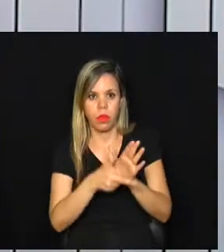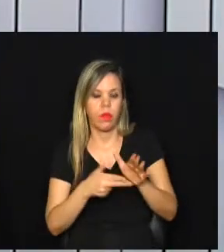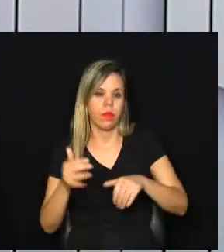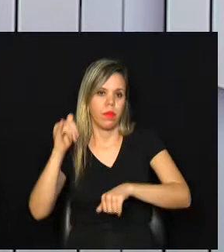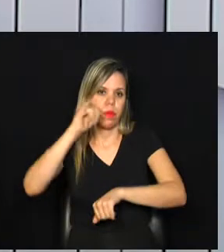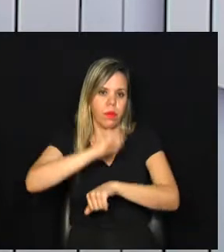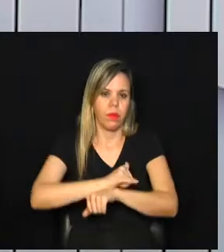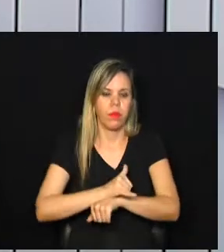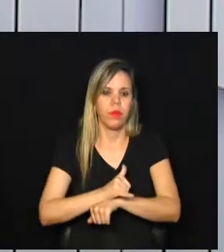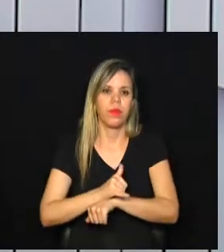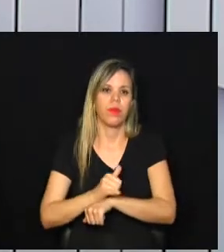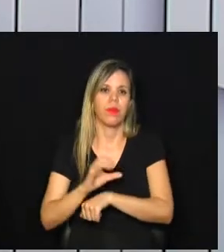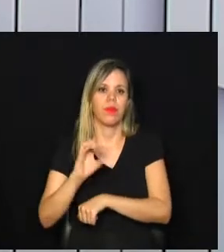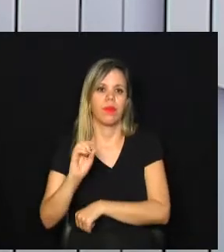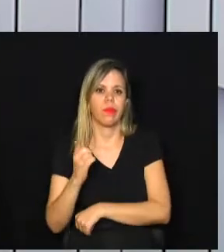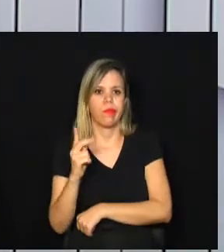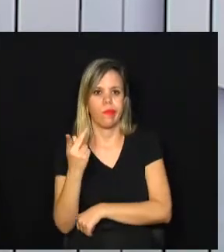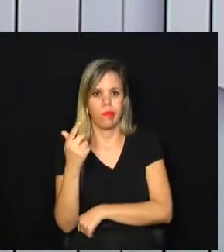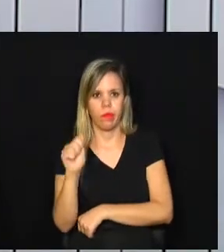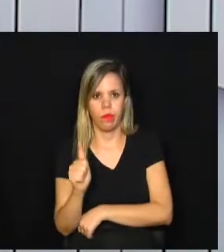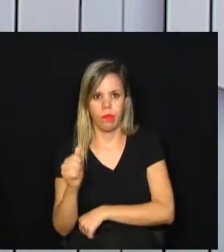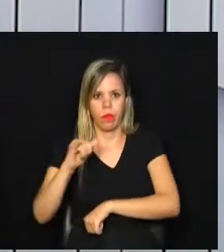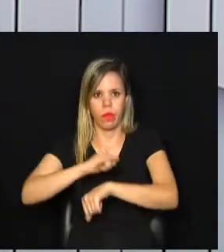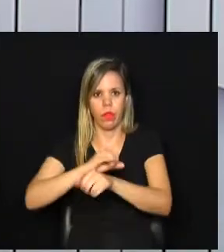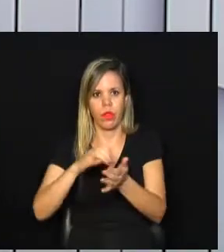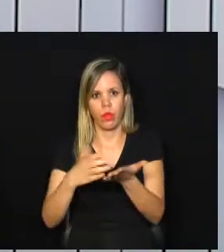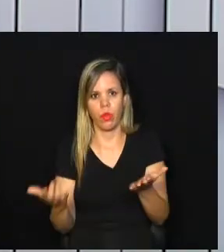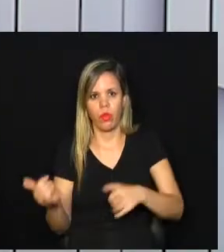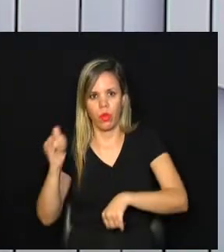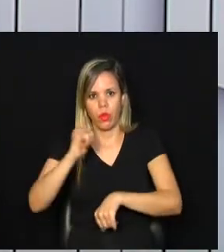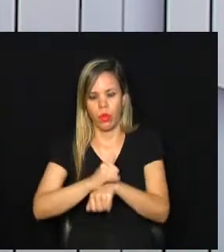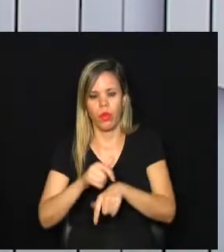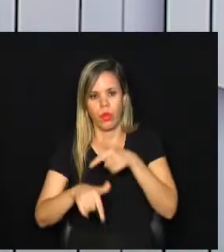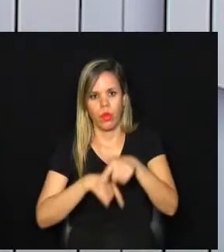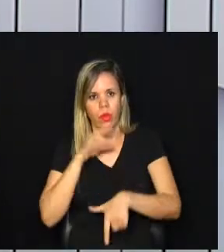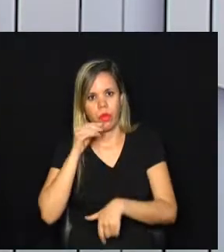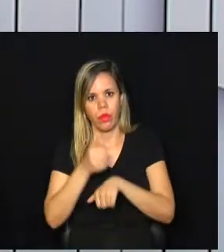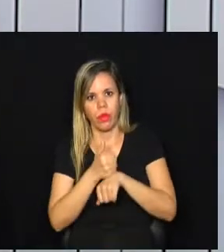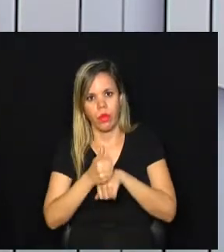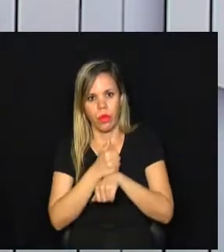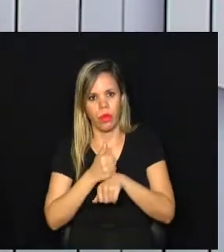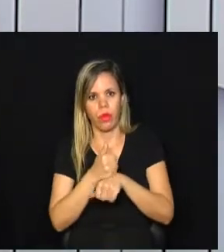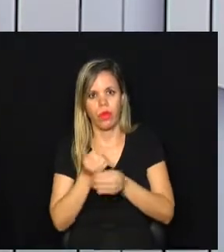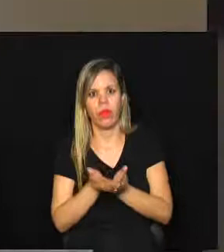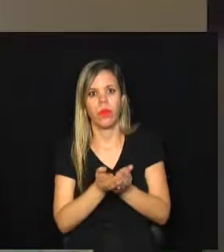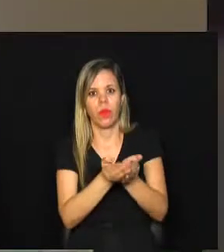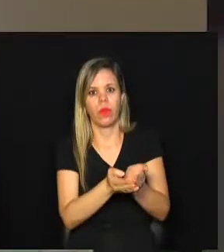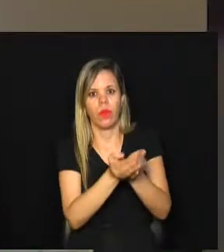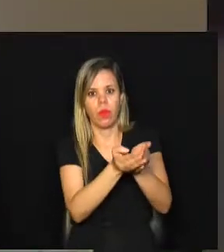em Congonhas, Cumbica e Viracopos, e também para os portuários.